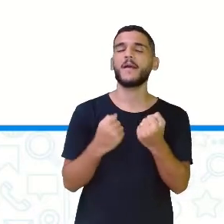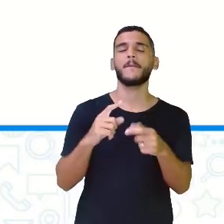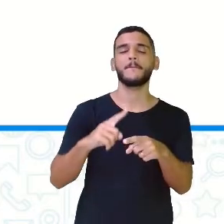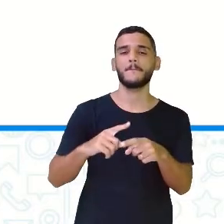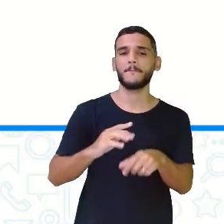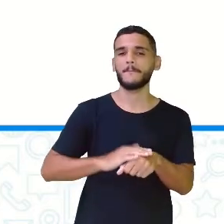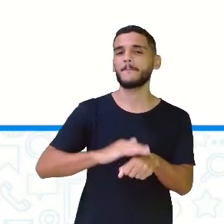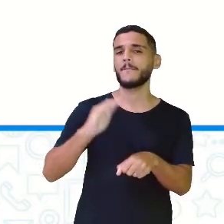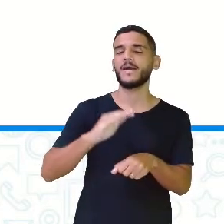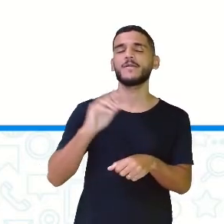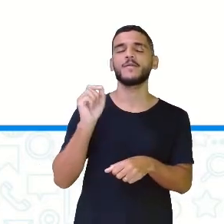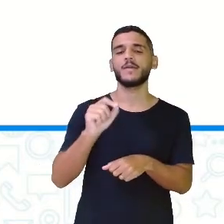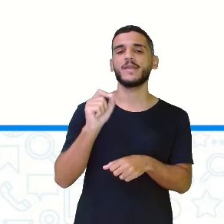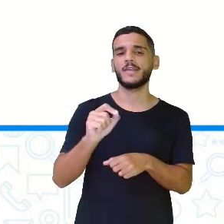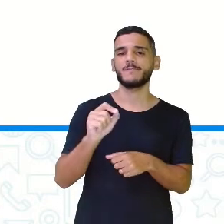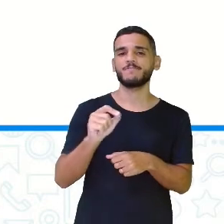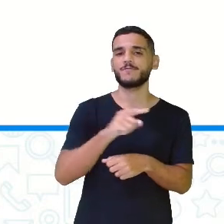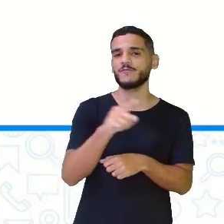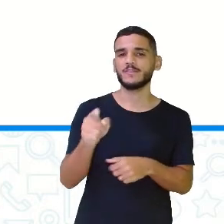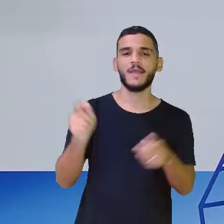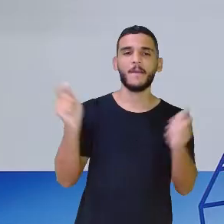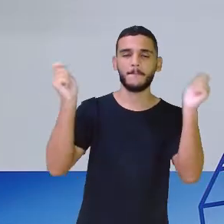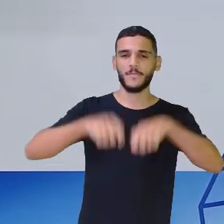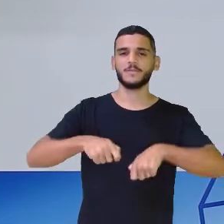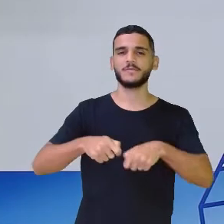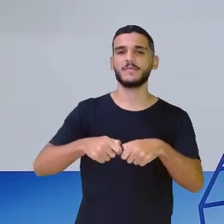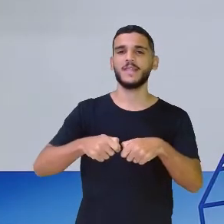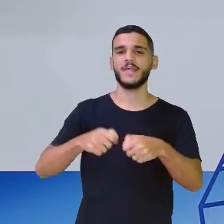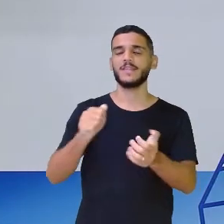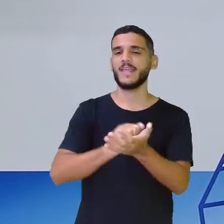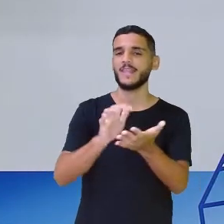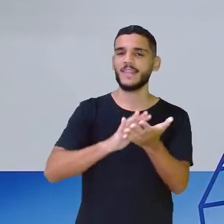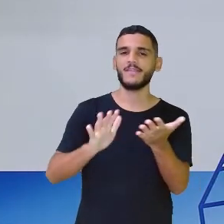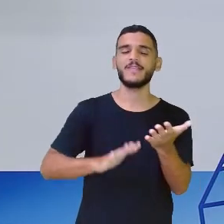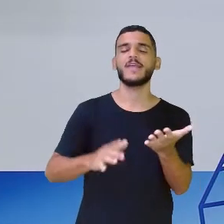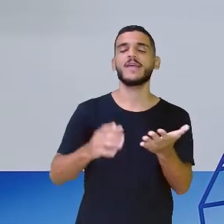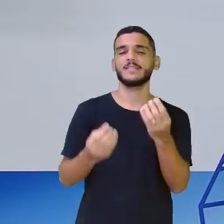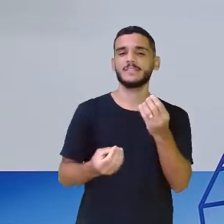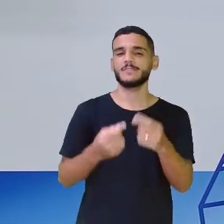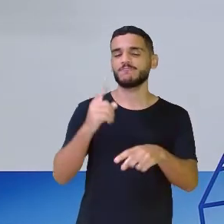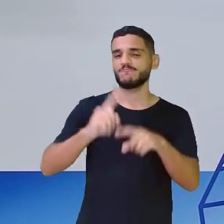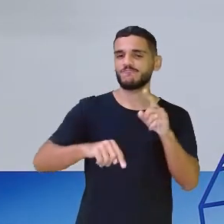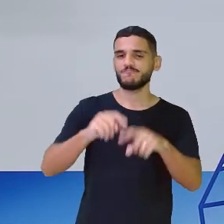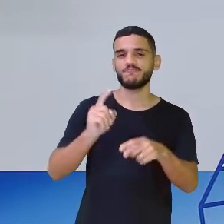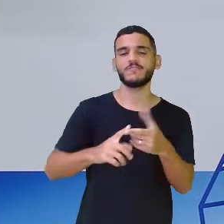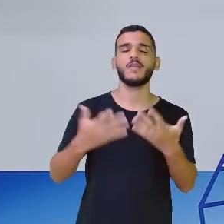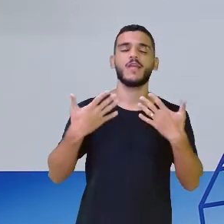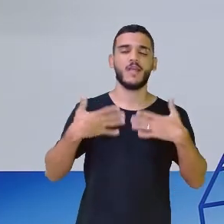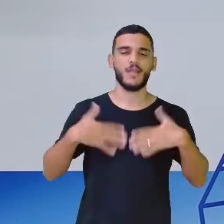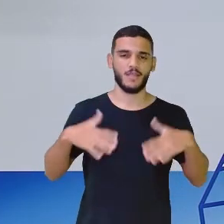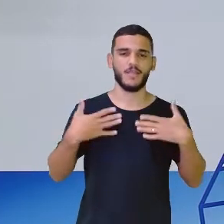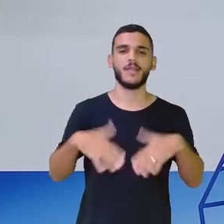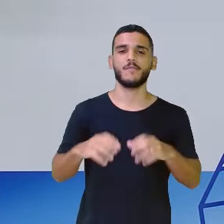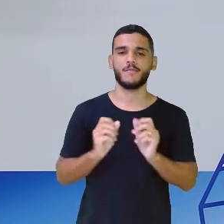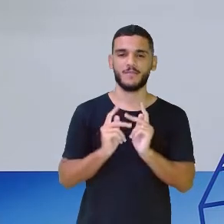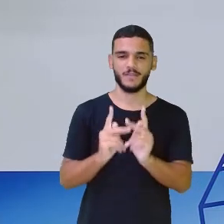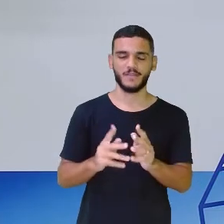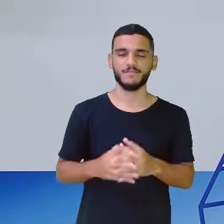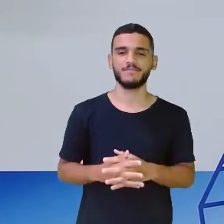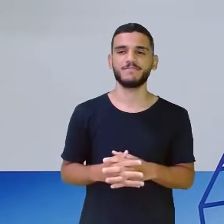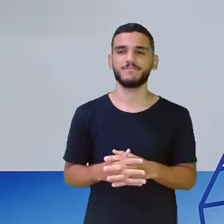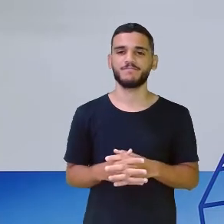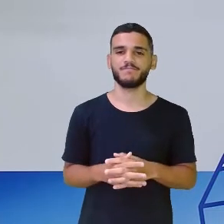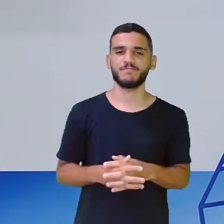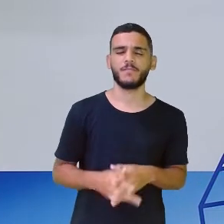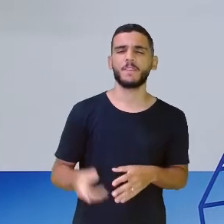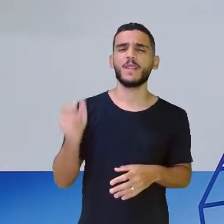para você poder realizar as atividades desse material com muita tranquilidade. E